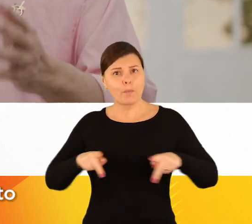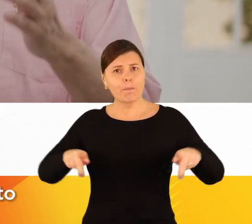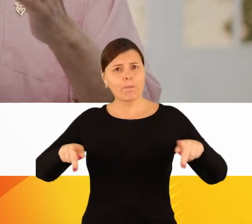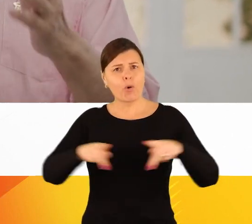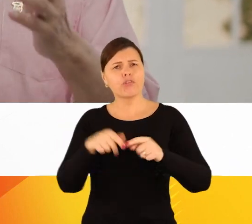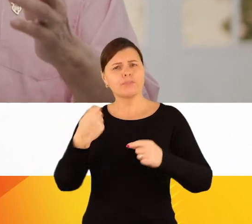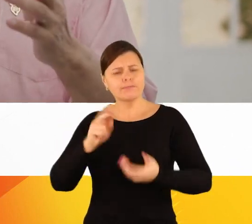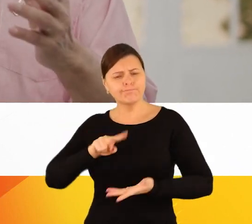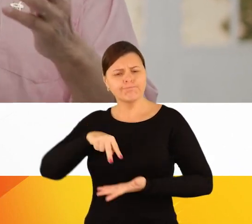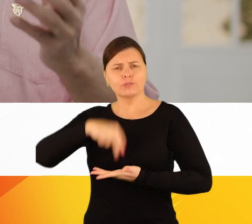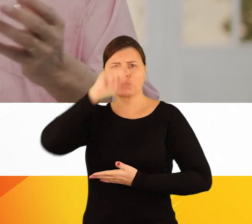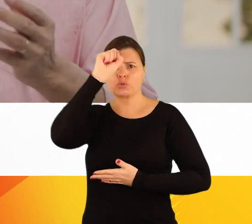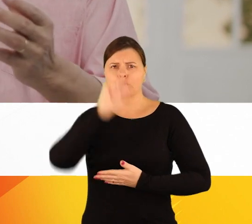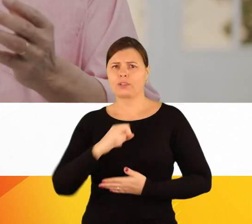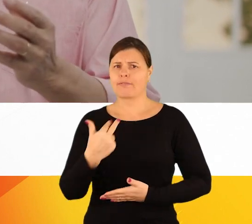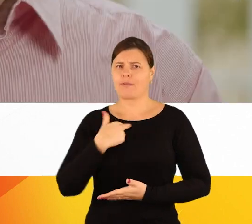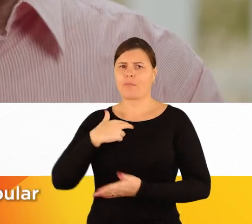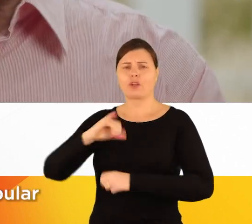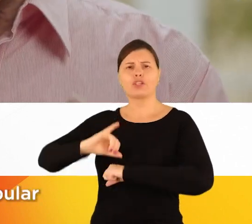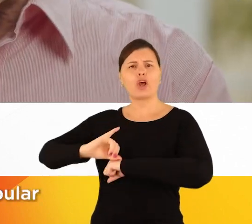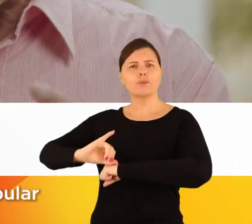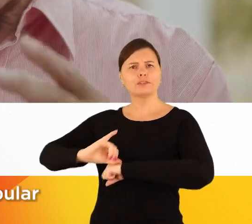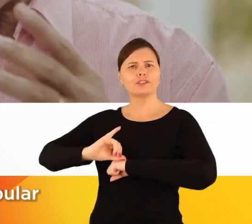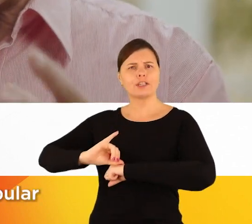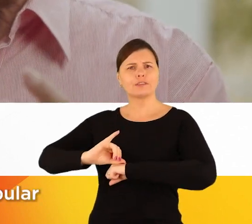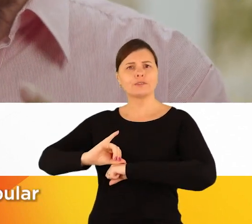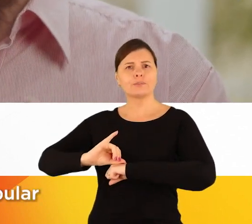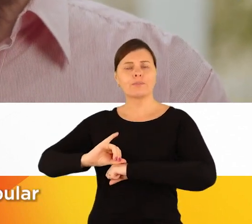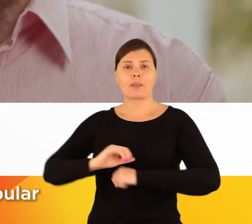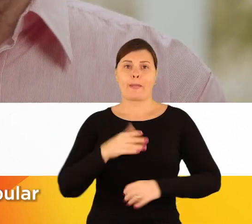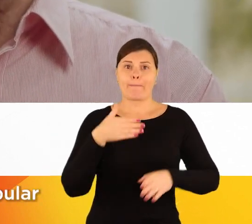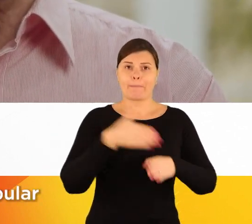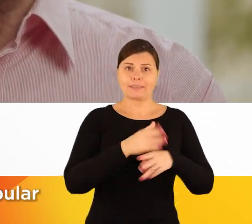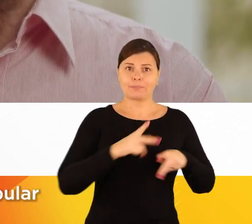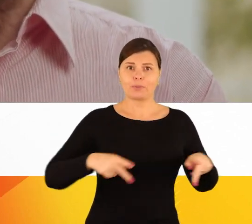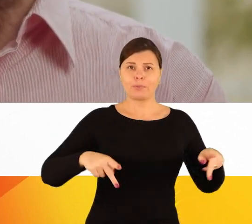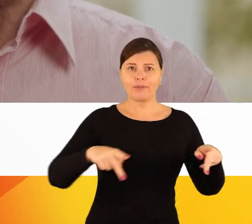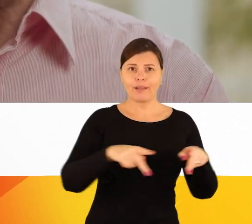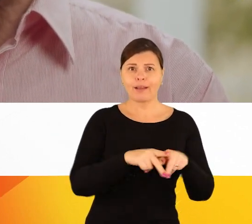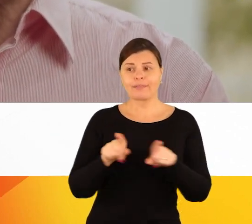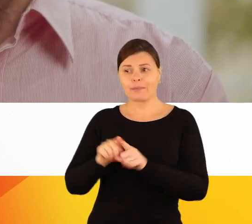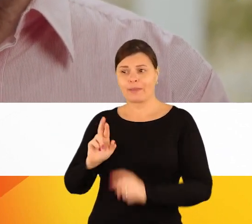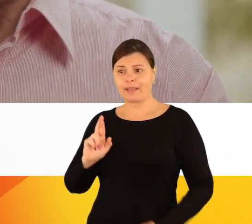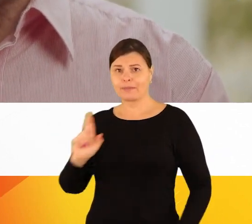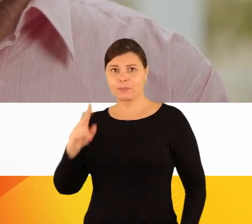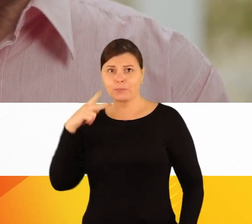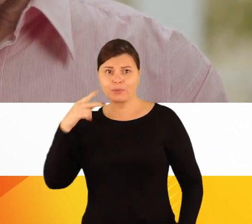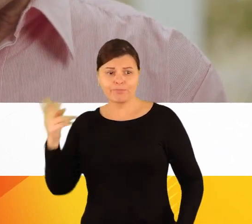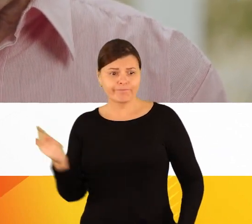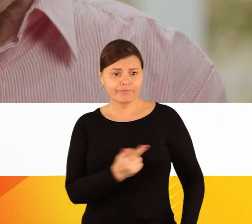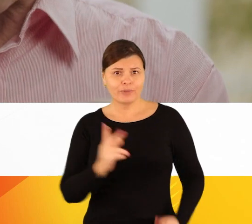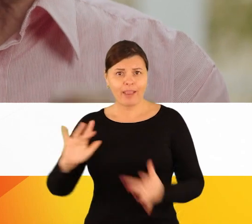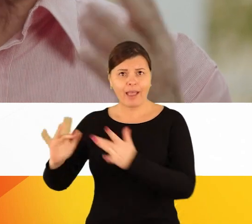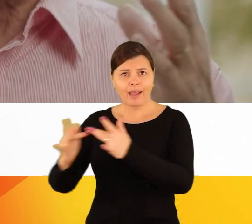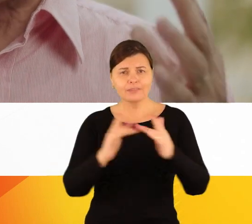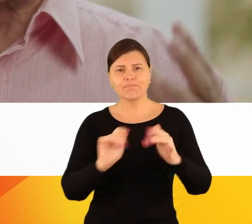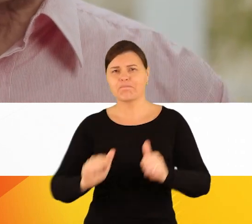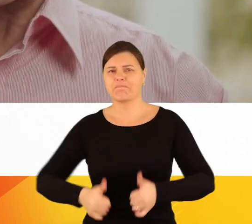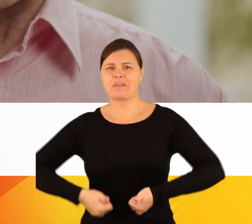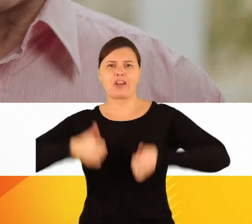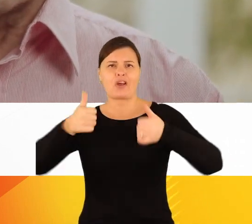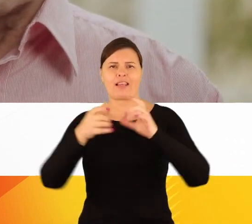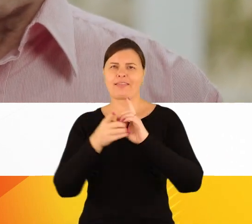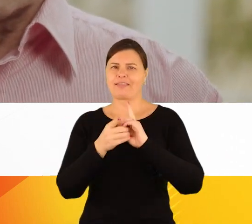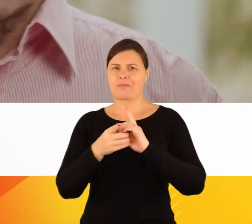sujeito e não objeto dela. A articulação entre participação popular e representação política aperfeiçoa a